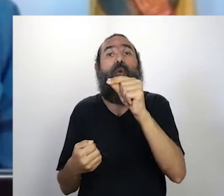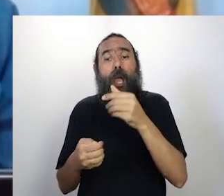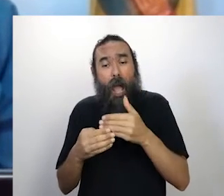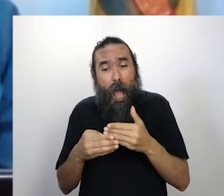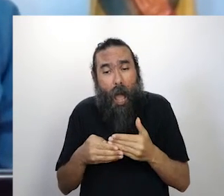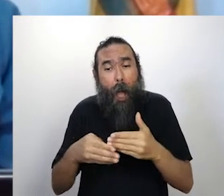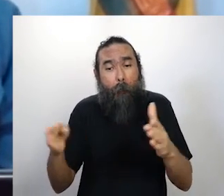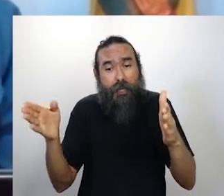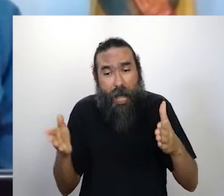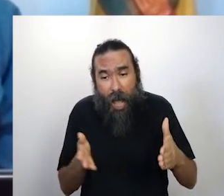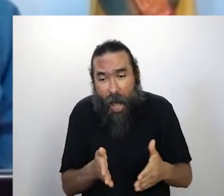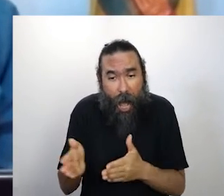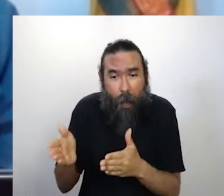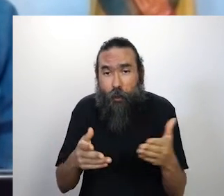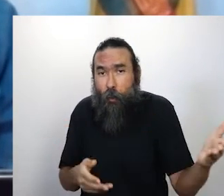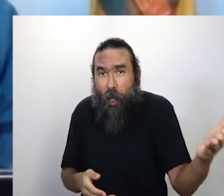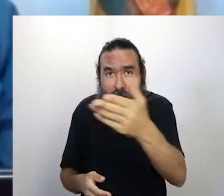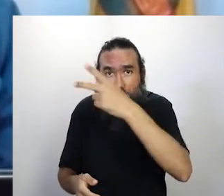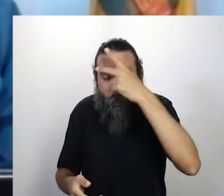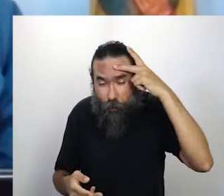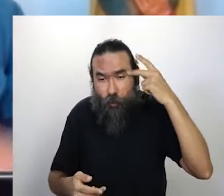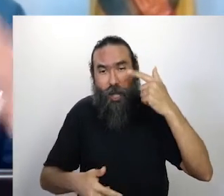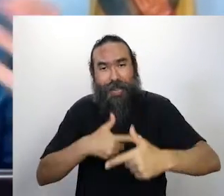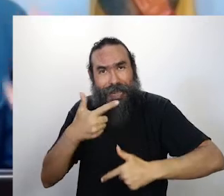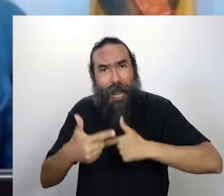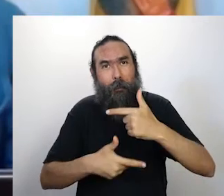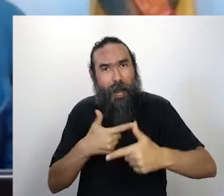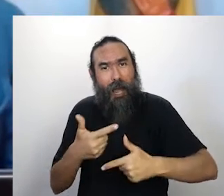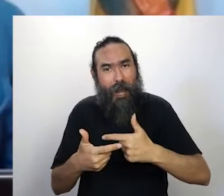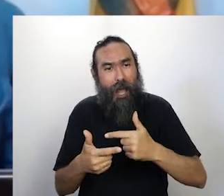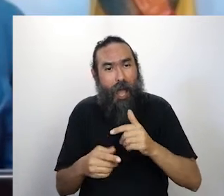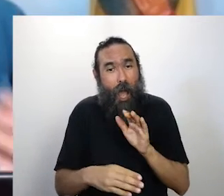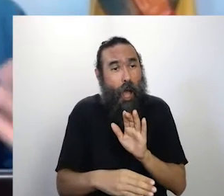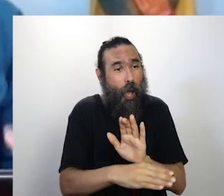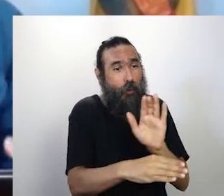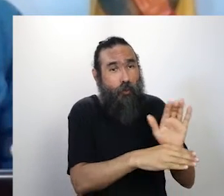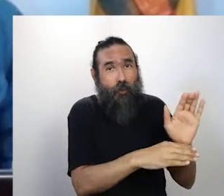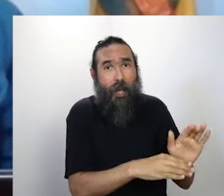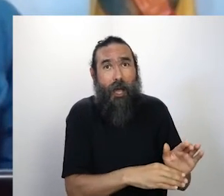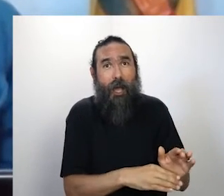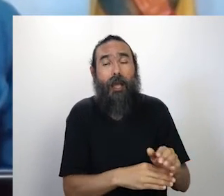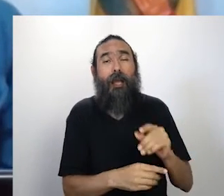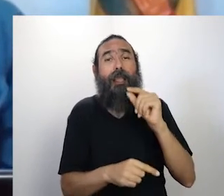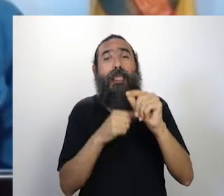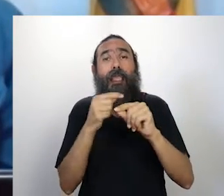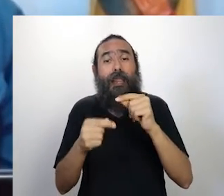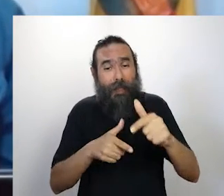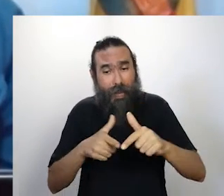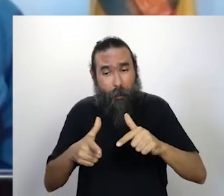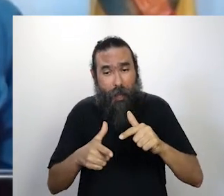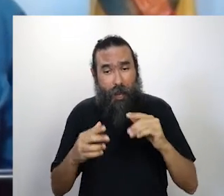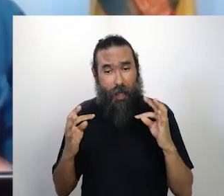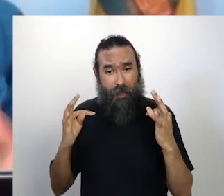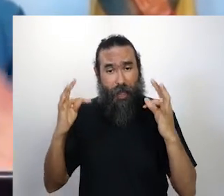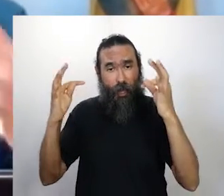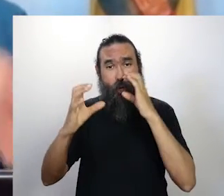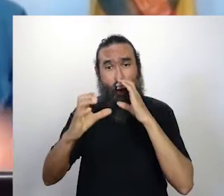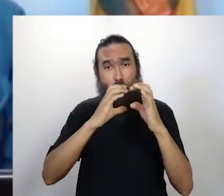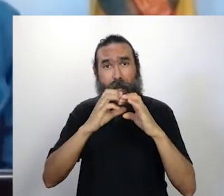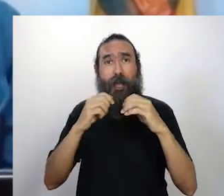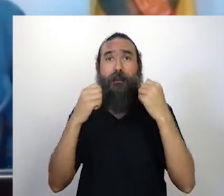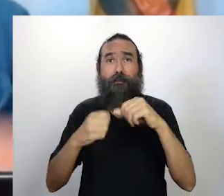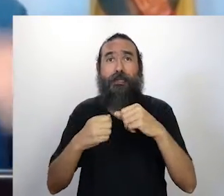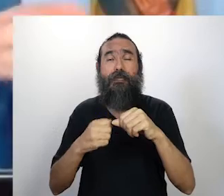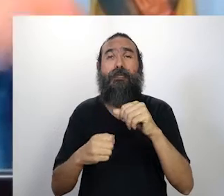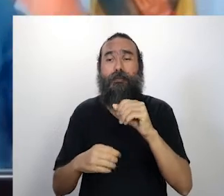com tecnologia, com comunicação, vê essa demanda, porque existe uma necessidade grande. A gente ainda consegue